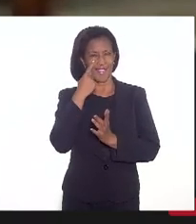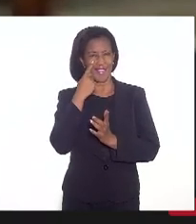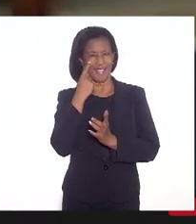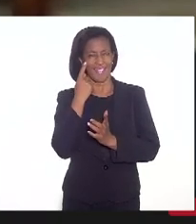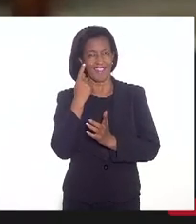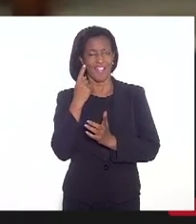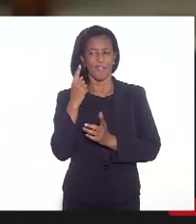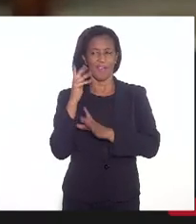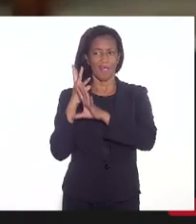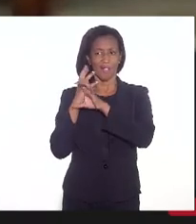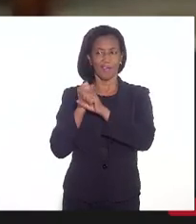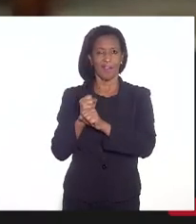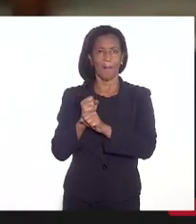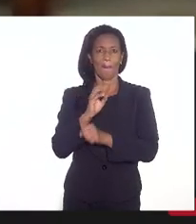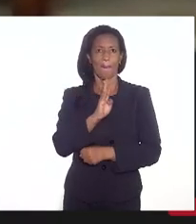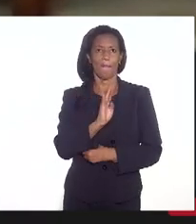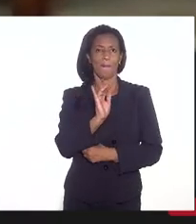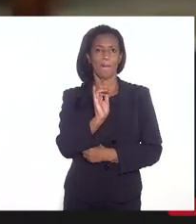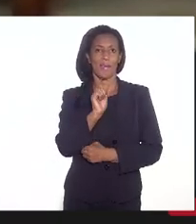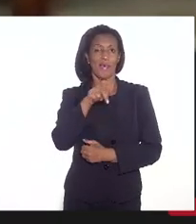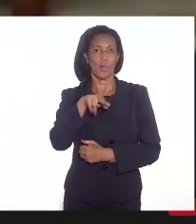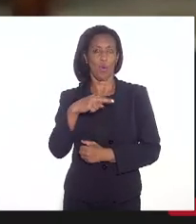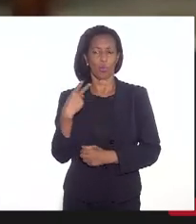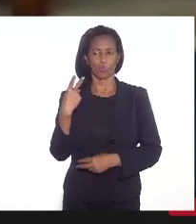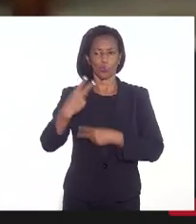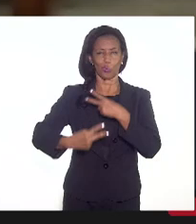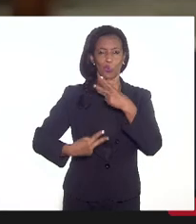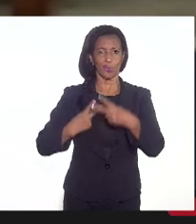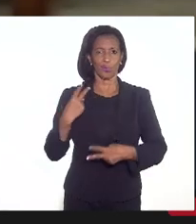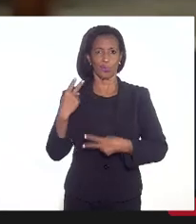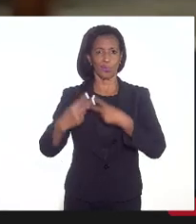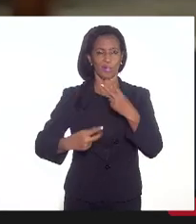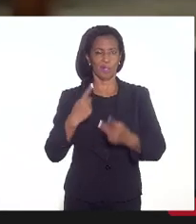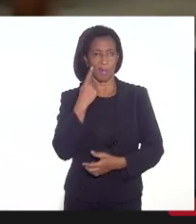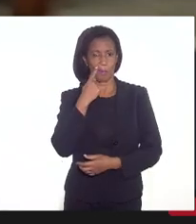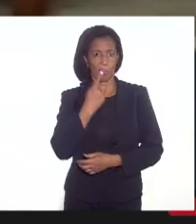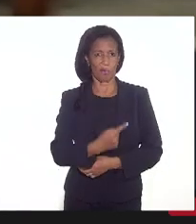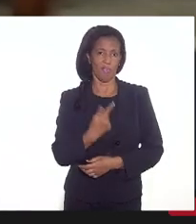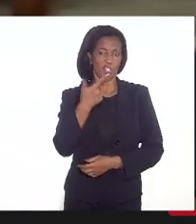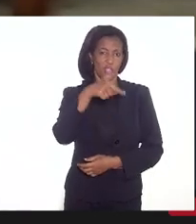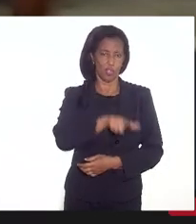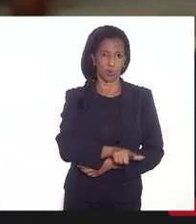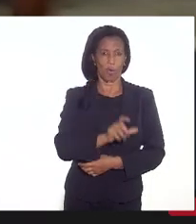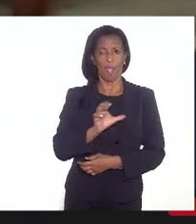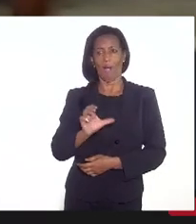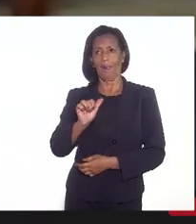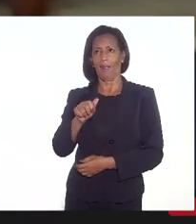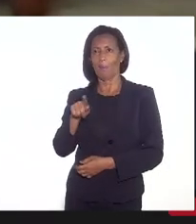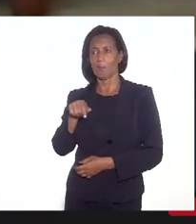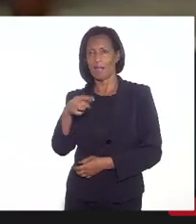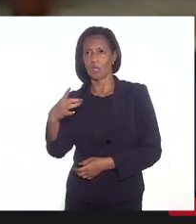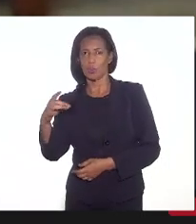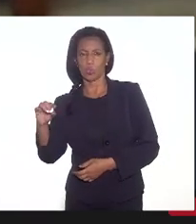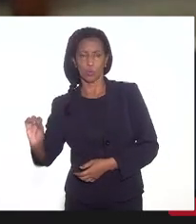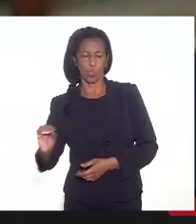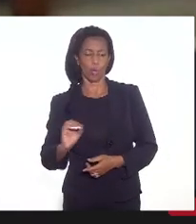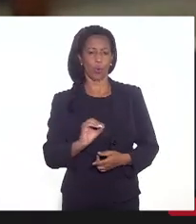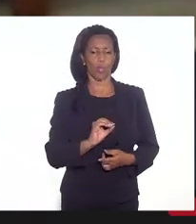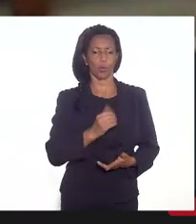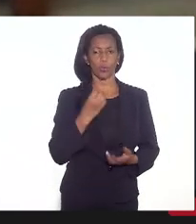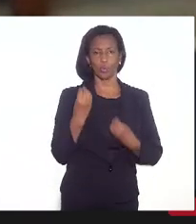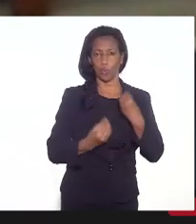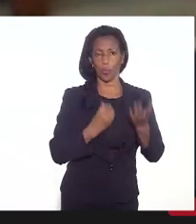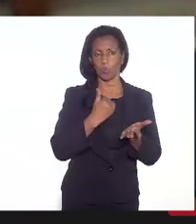Então, a cada dois anos o regime pode ser revisto. Então, novas captações, como o